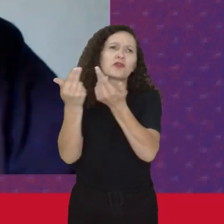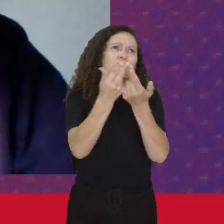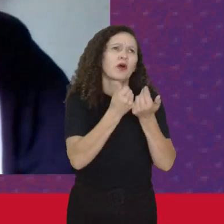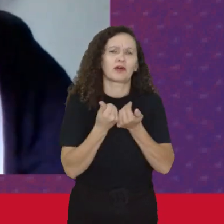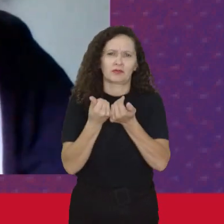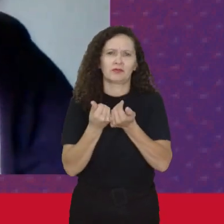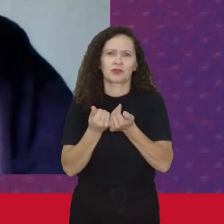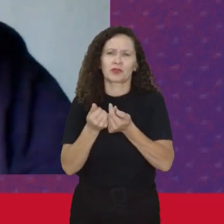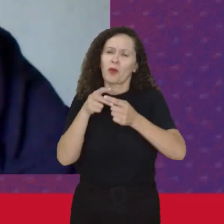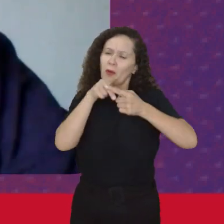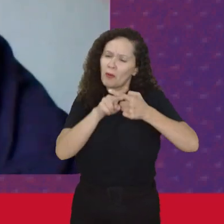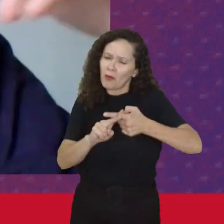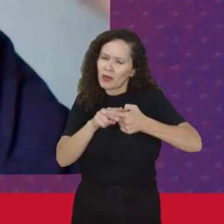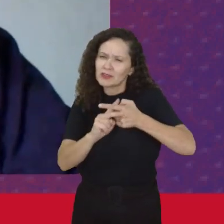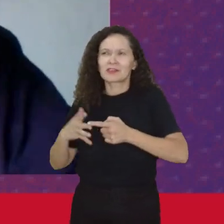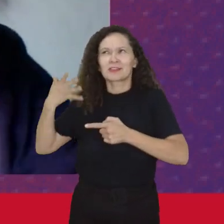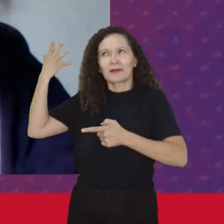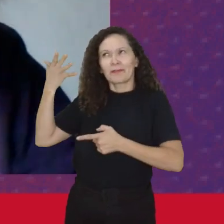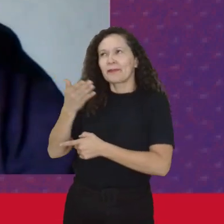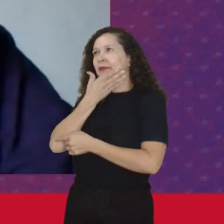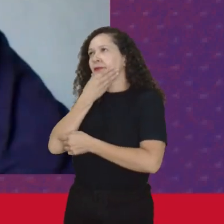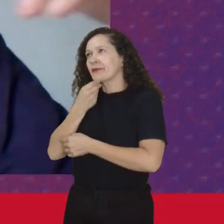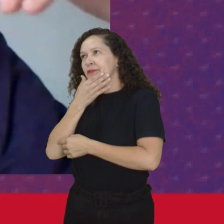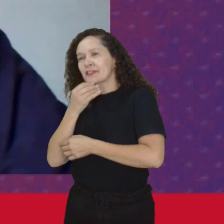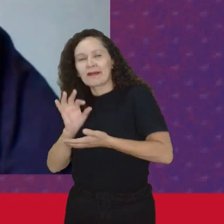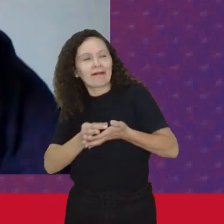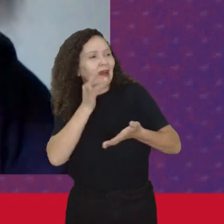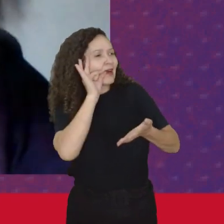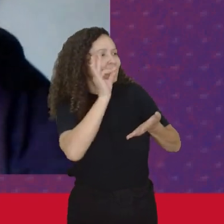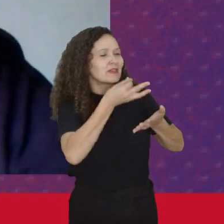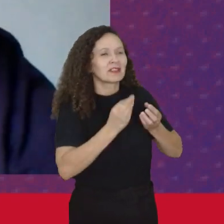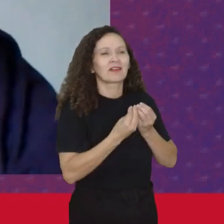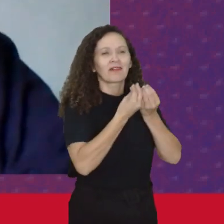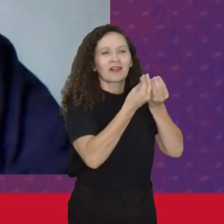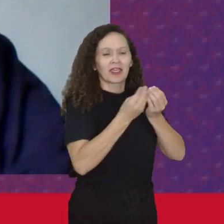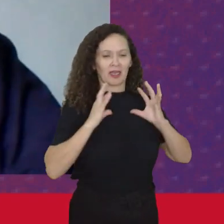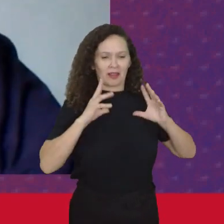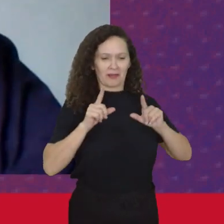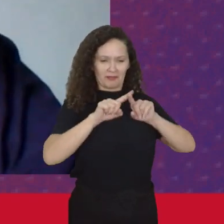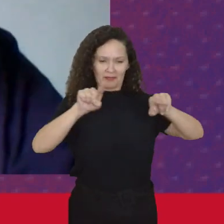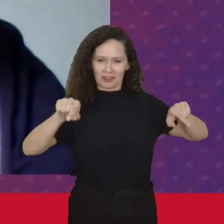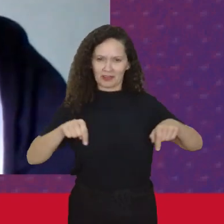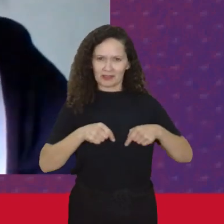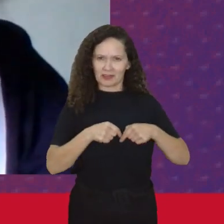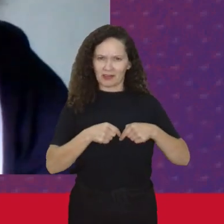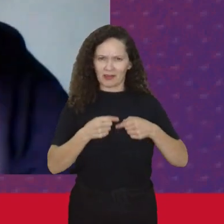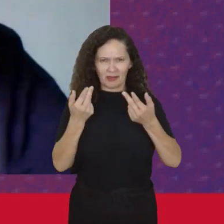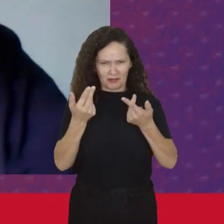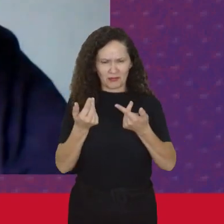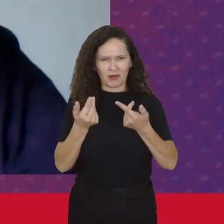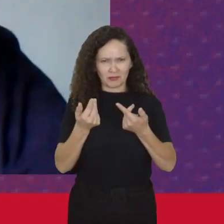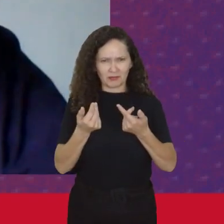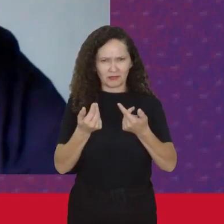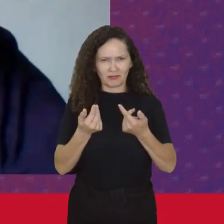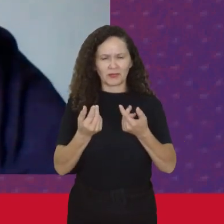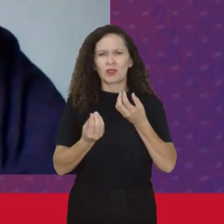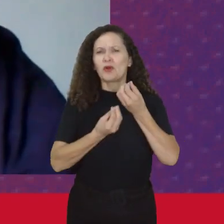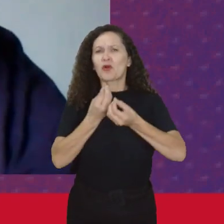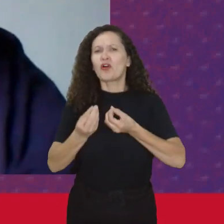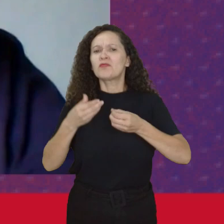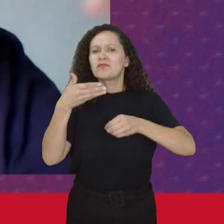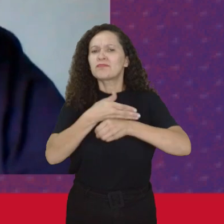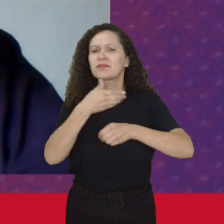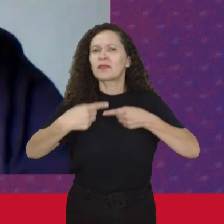Corrigindo os discursos Dos homens Fazendo o cafezinho Limpando a sala E qual é meu lugar Na política